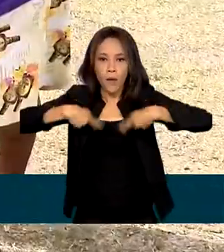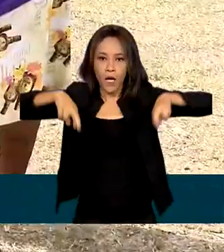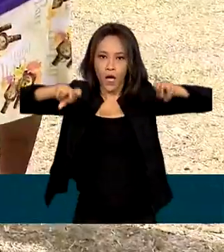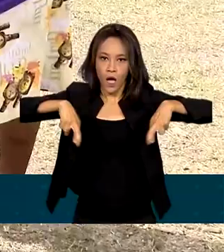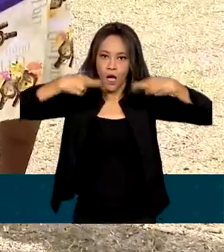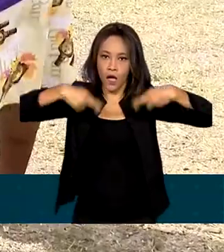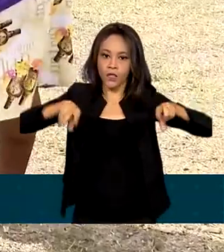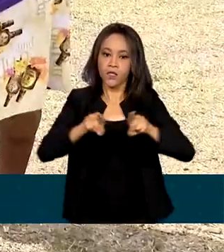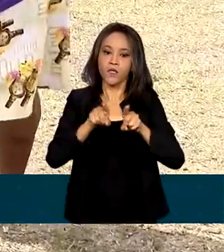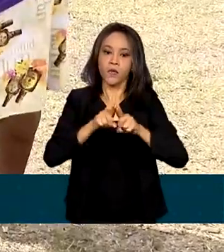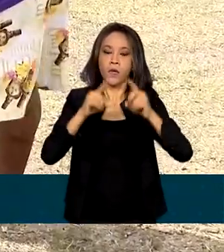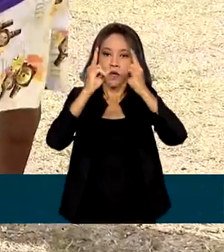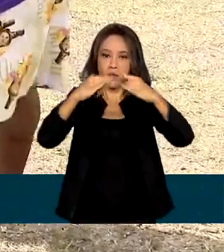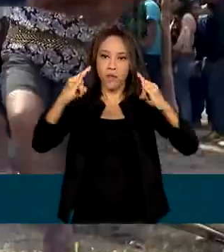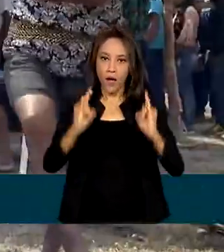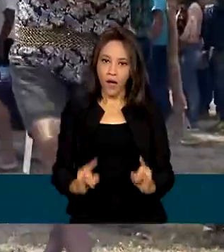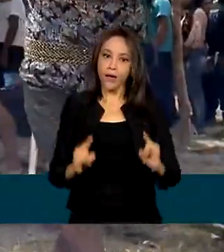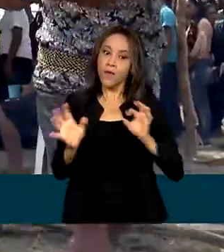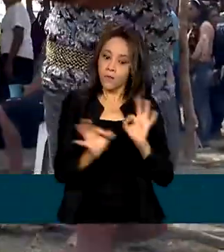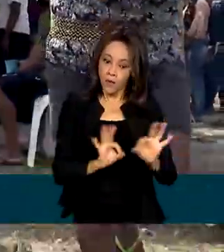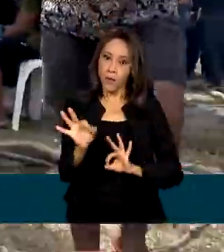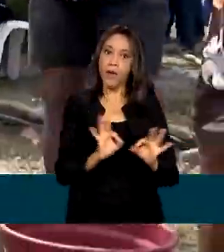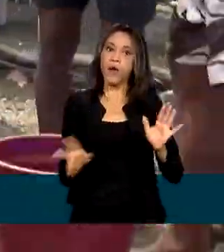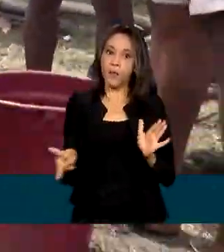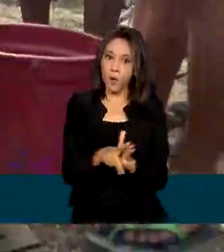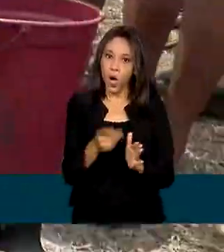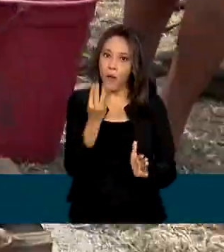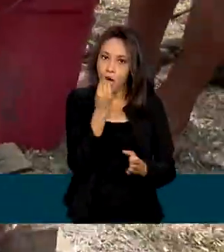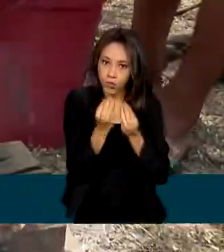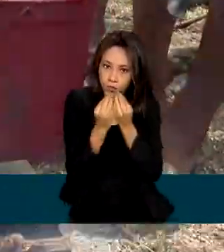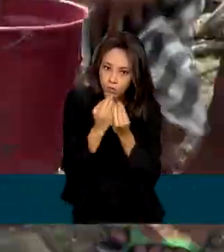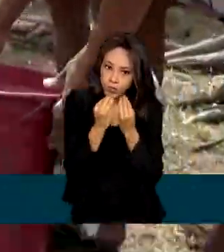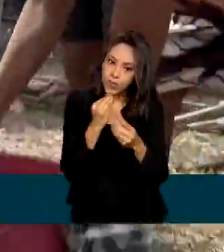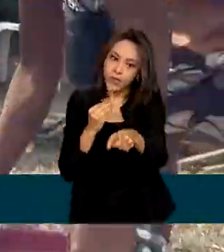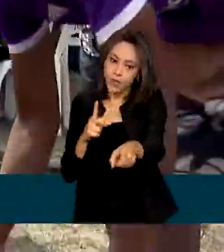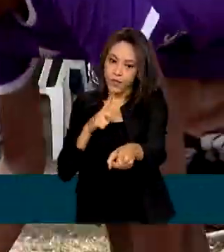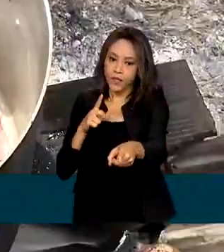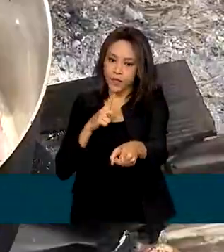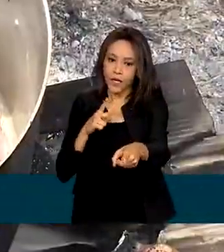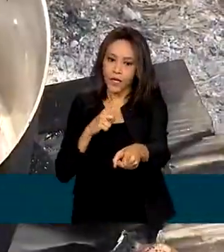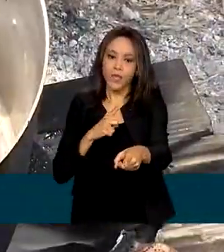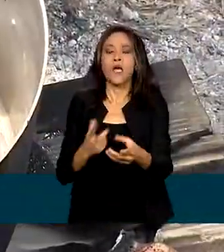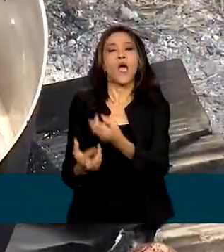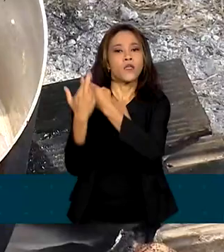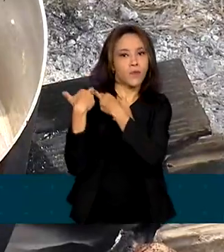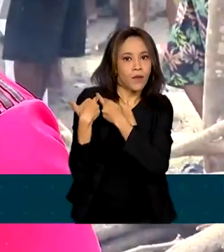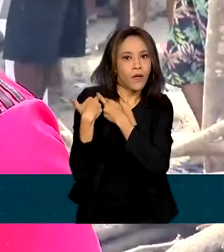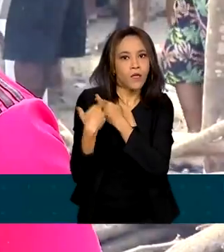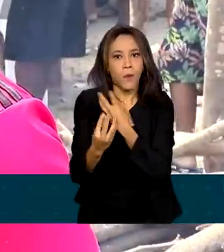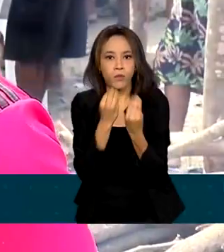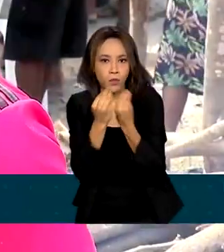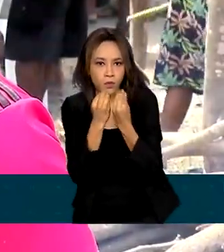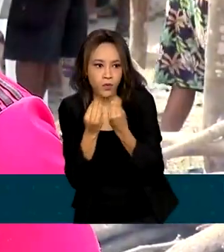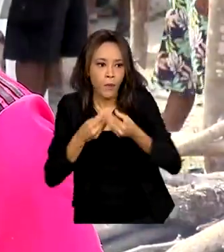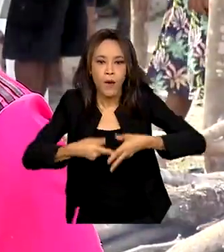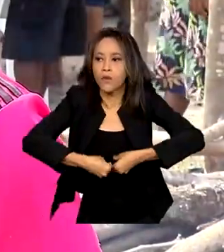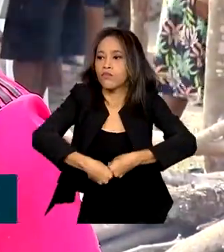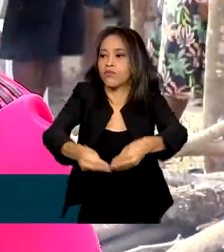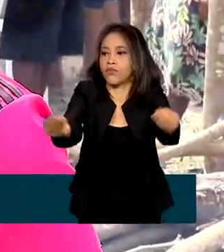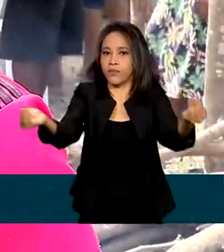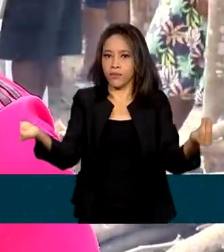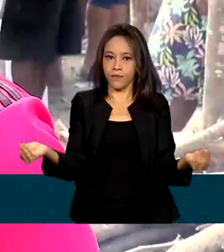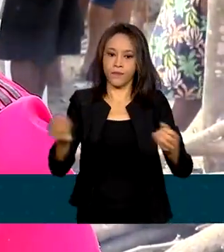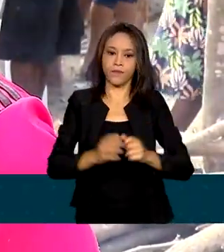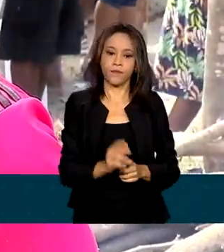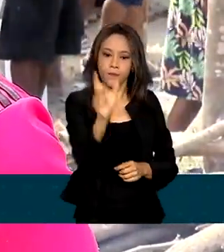e preparam a própria alimentação. E quem tem o dom na cozinha, tem a tarefa de cozinhar para muitos. Eu faço o meu possível para poder